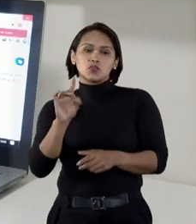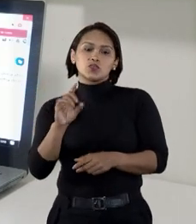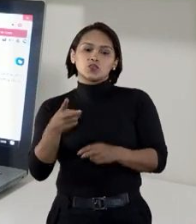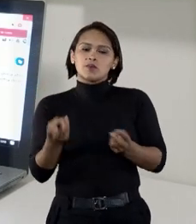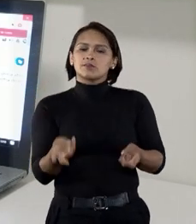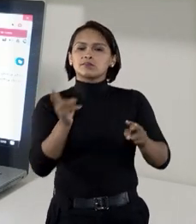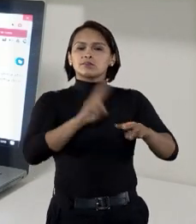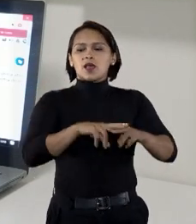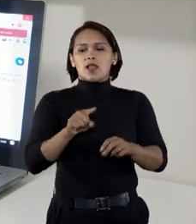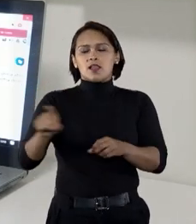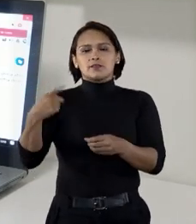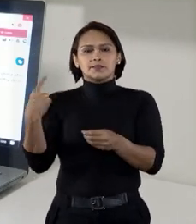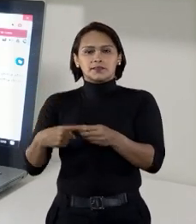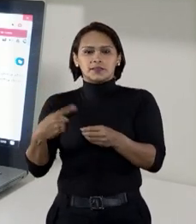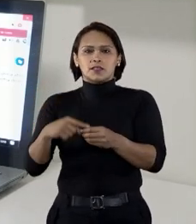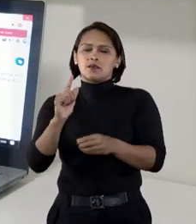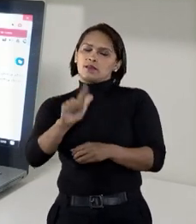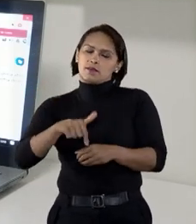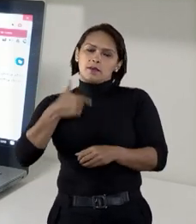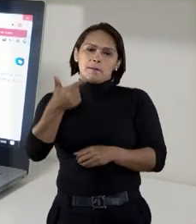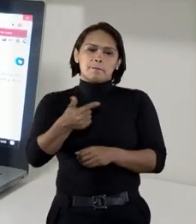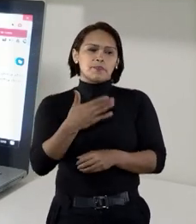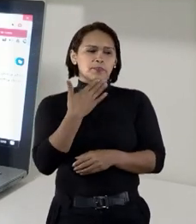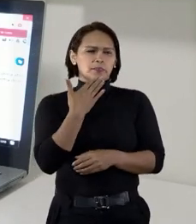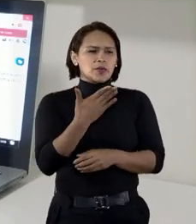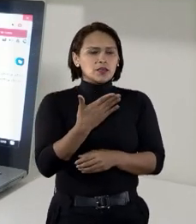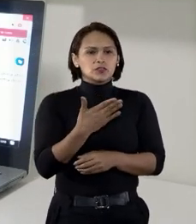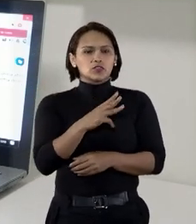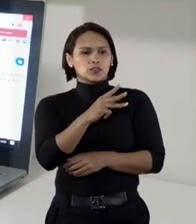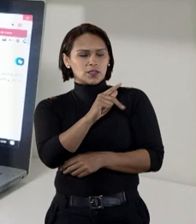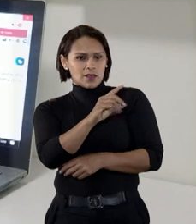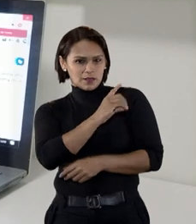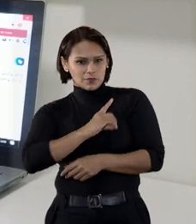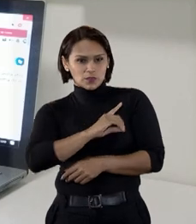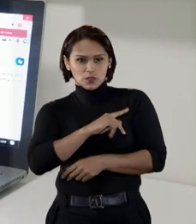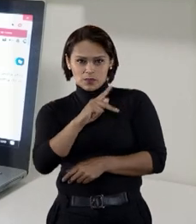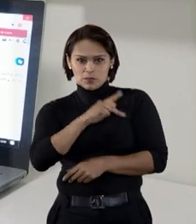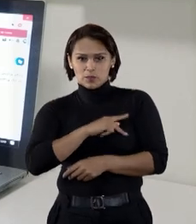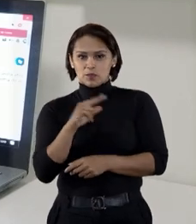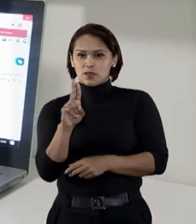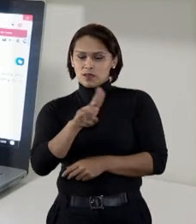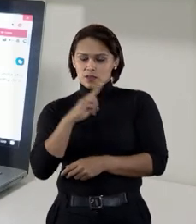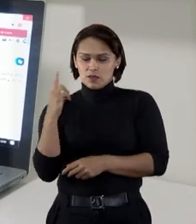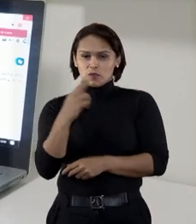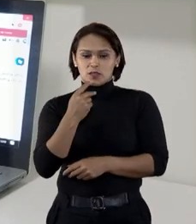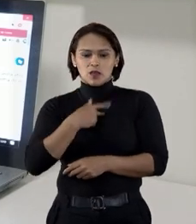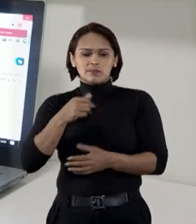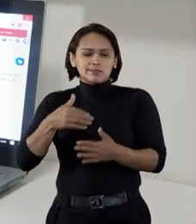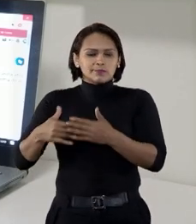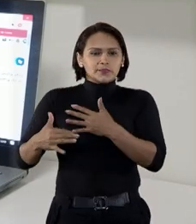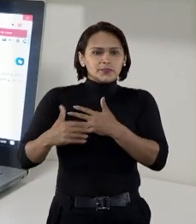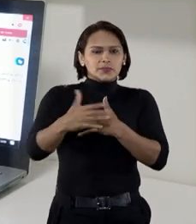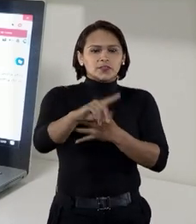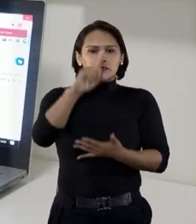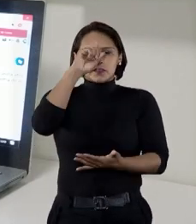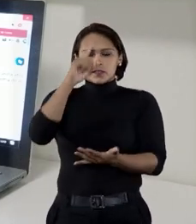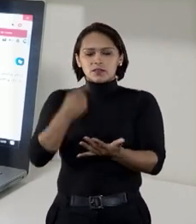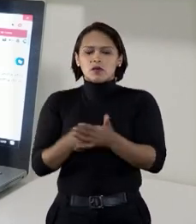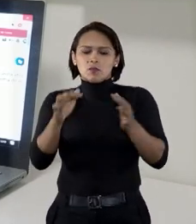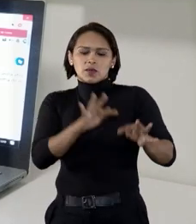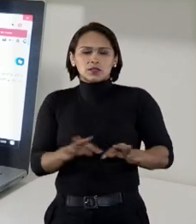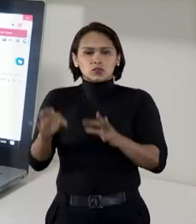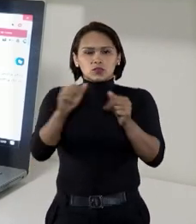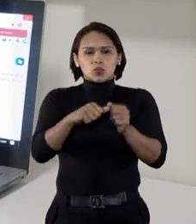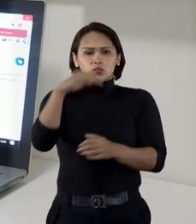presos do Estado. Em seguida, atendendo a requerimento da Defensoria Pública da União, o ministro decidiu estender a